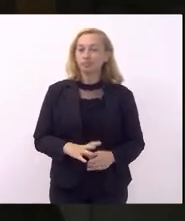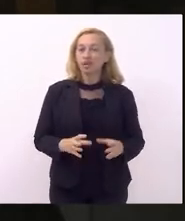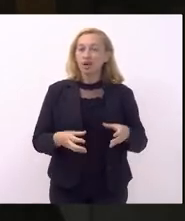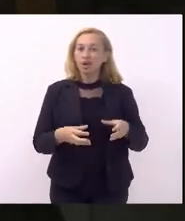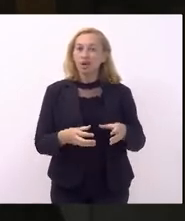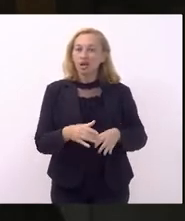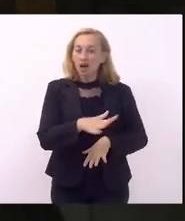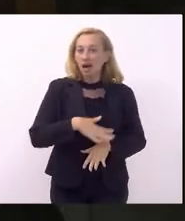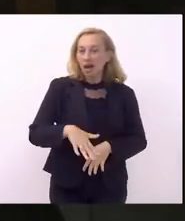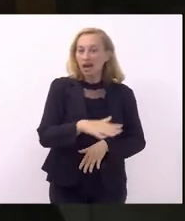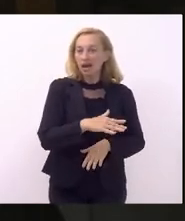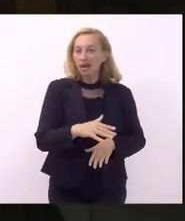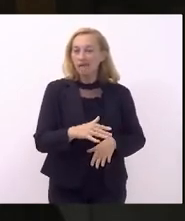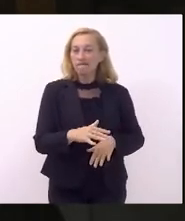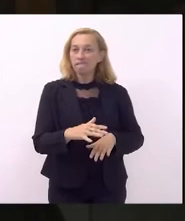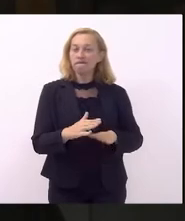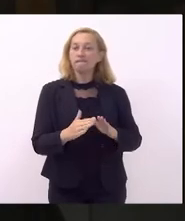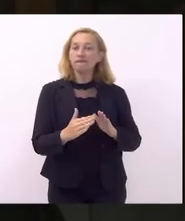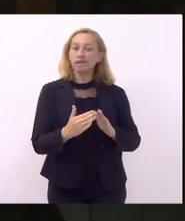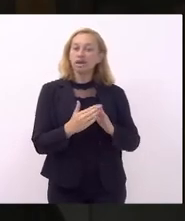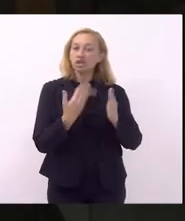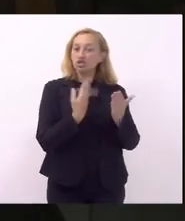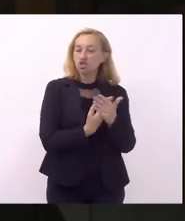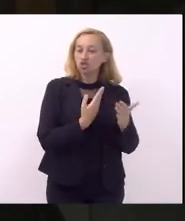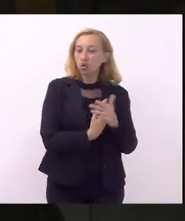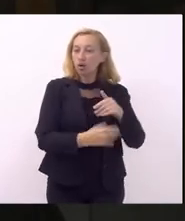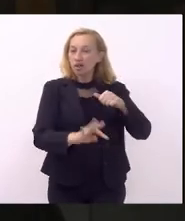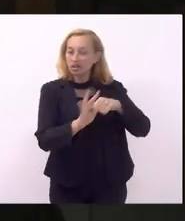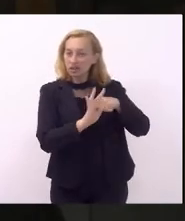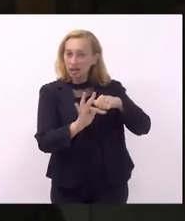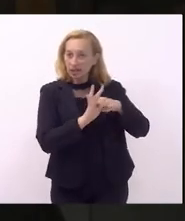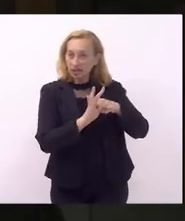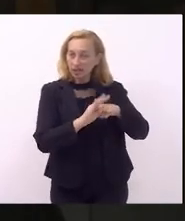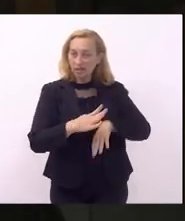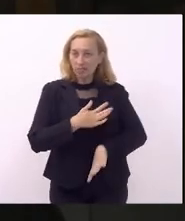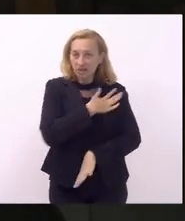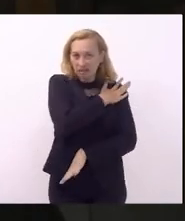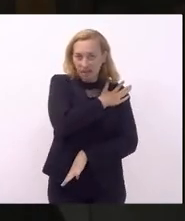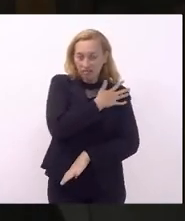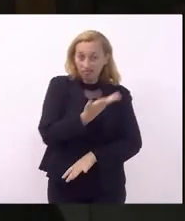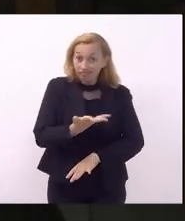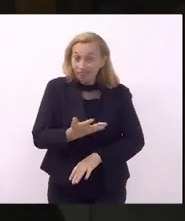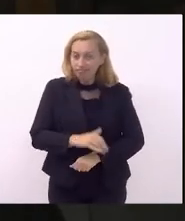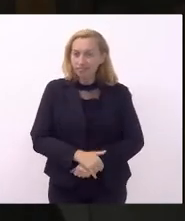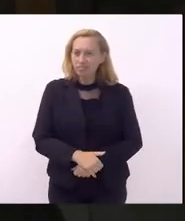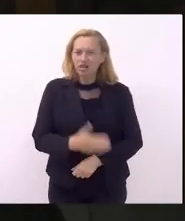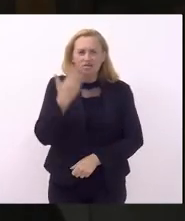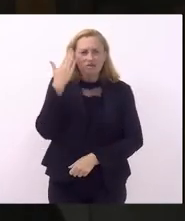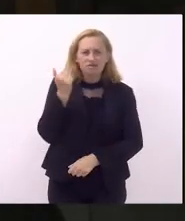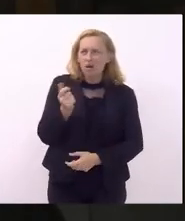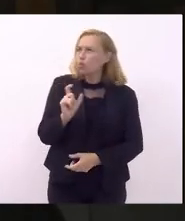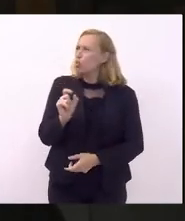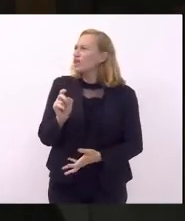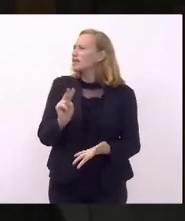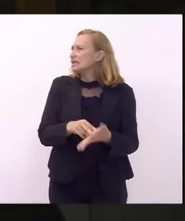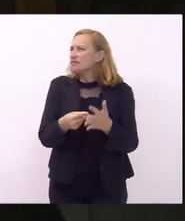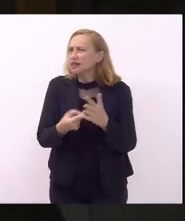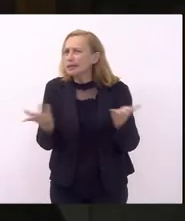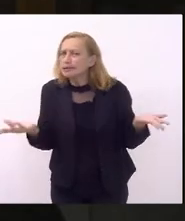possa se converter numa rede de escolas técnico-civico-militares sabe-se lá o que isso quer dizer